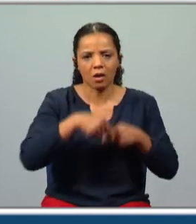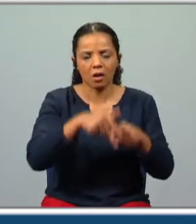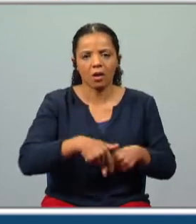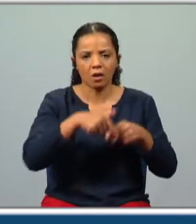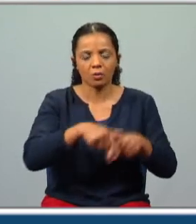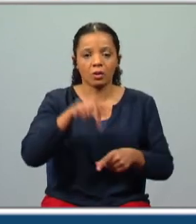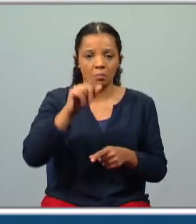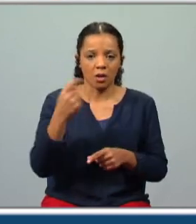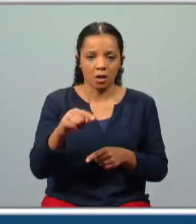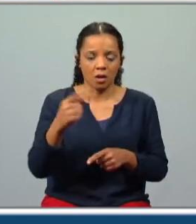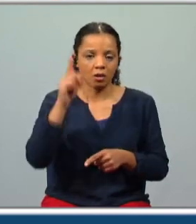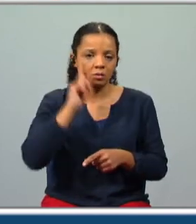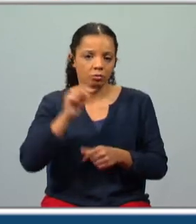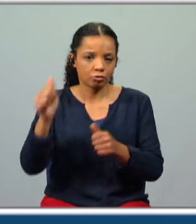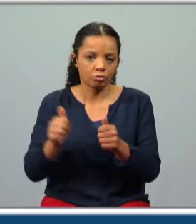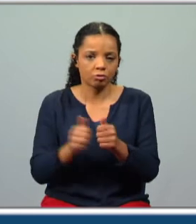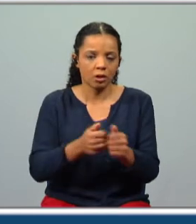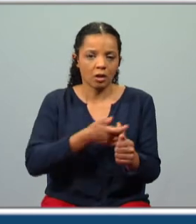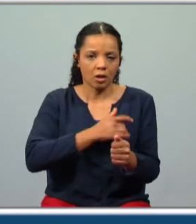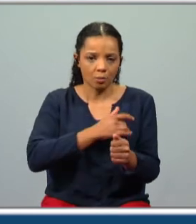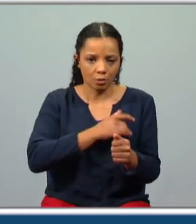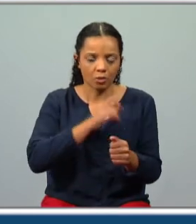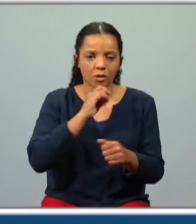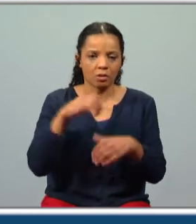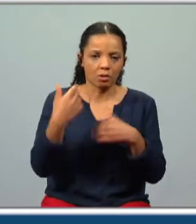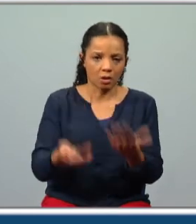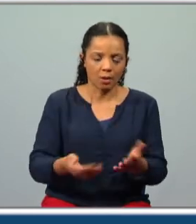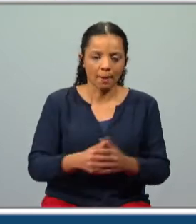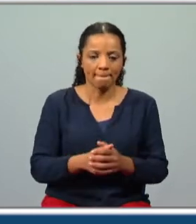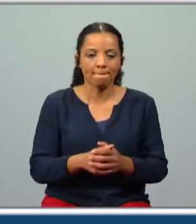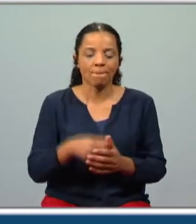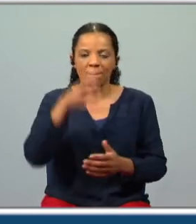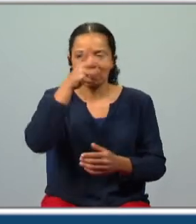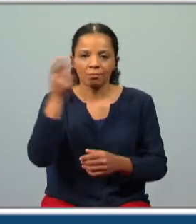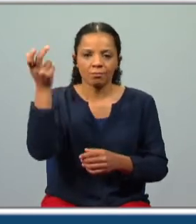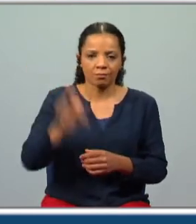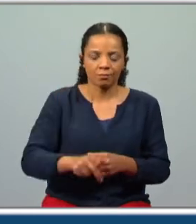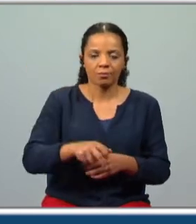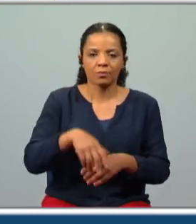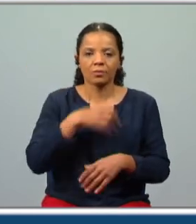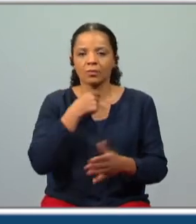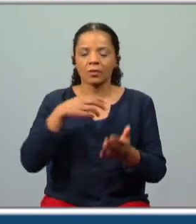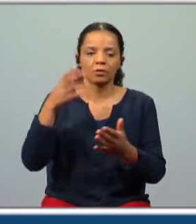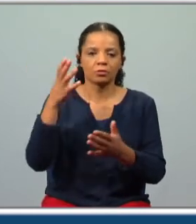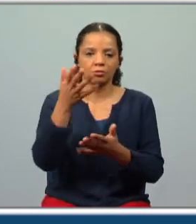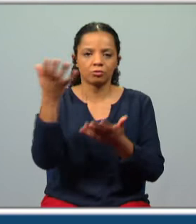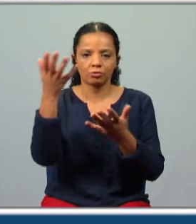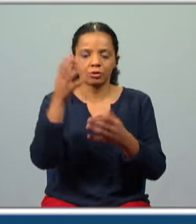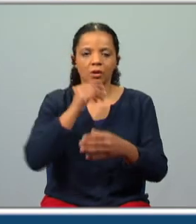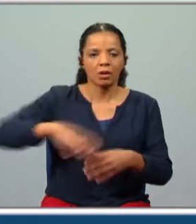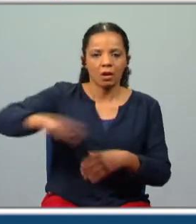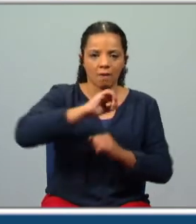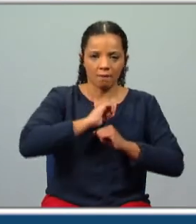e consigo trará a formosa dama que amor por grão-mercê lhe terá dado triste ventura e negrofado os chama neste terreno meu que duro e